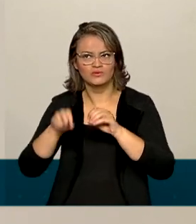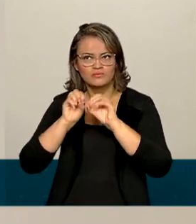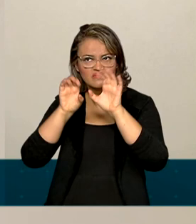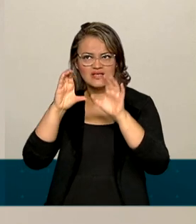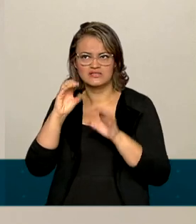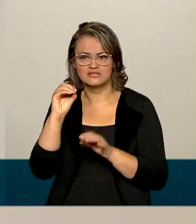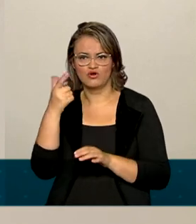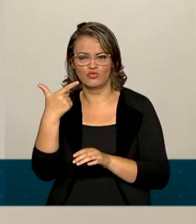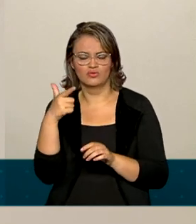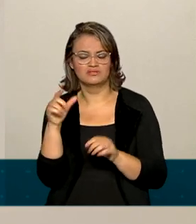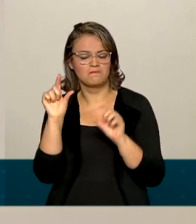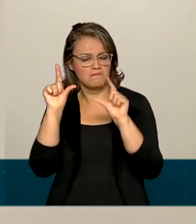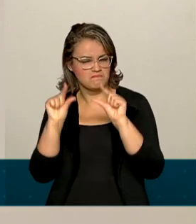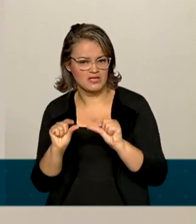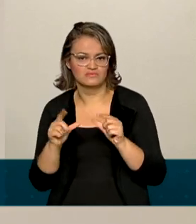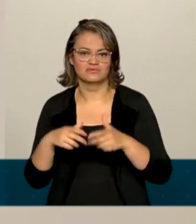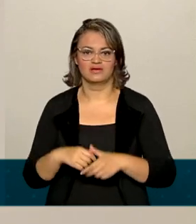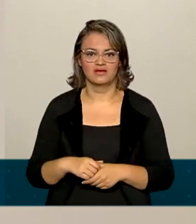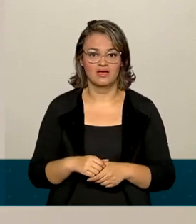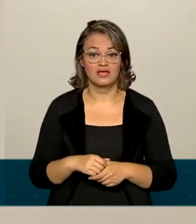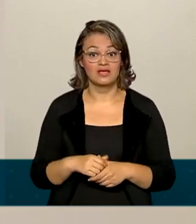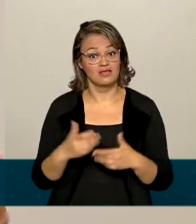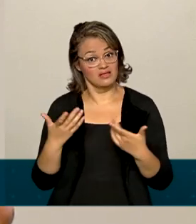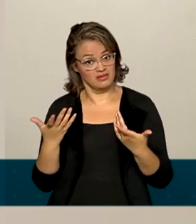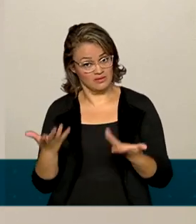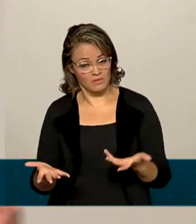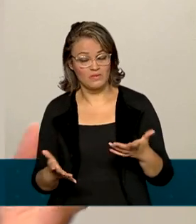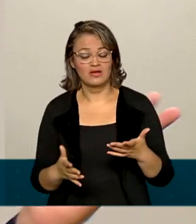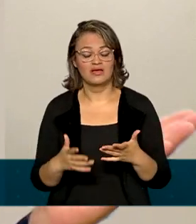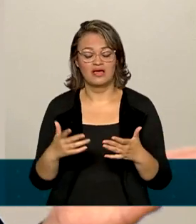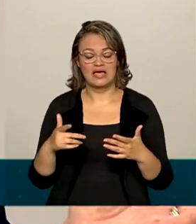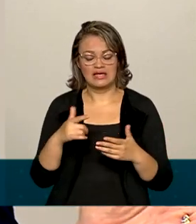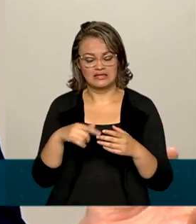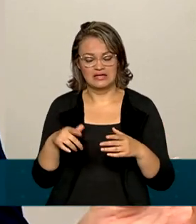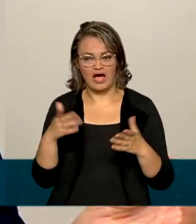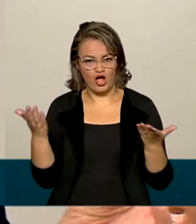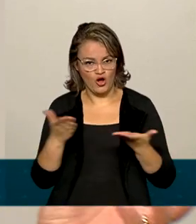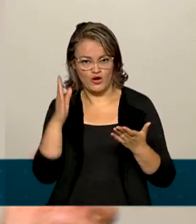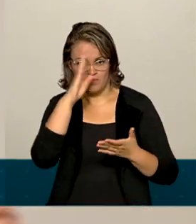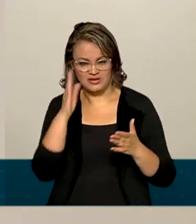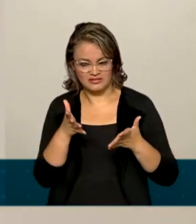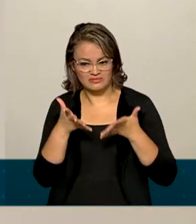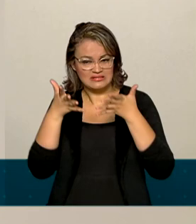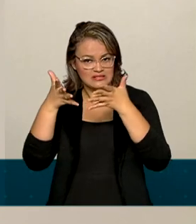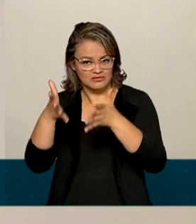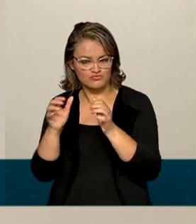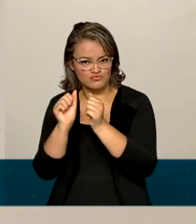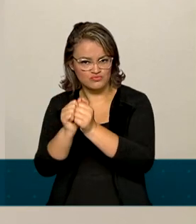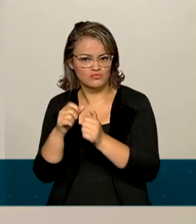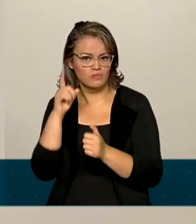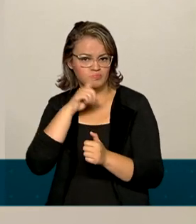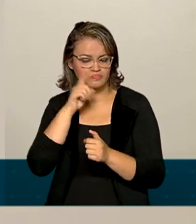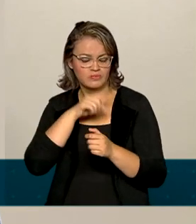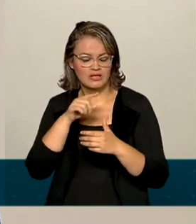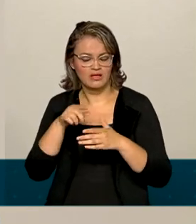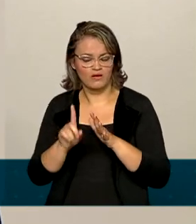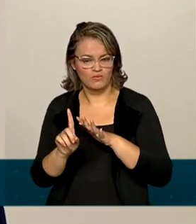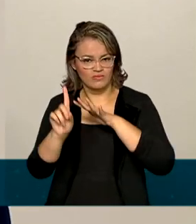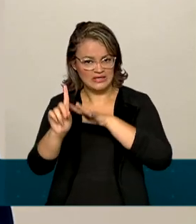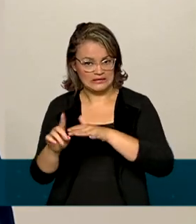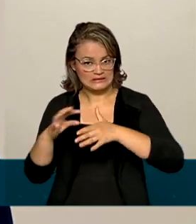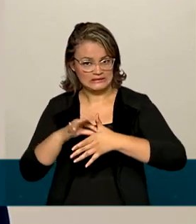forma, o Brasil aproveita essa retomada da liderança norte-americana, já que os Estados Unidos